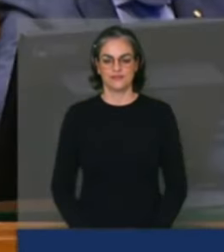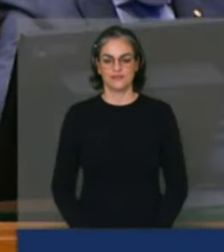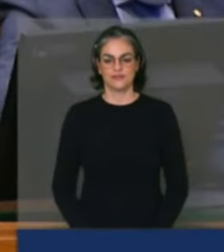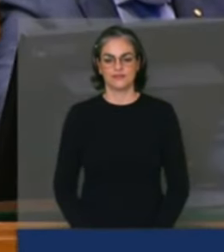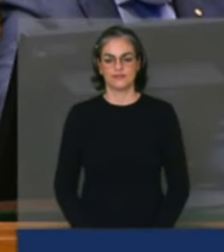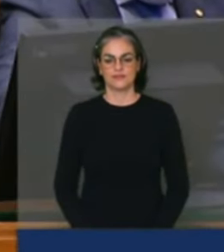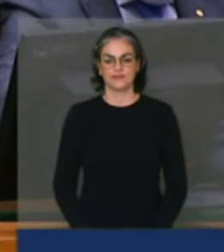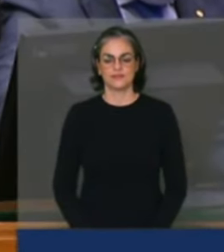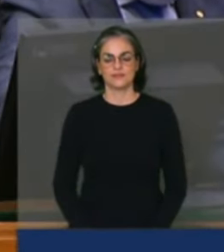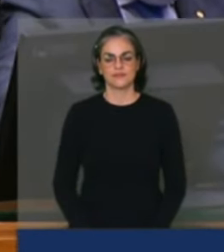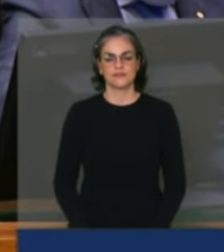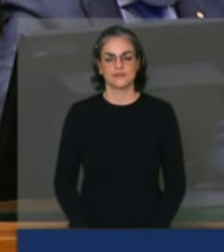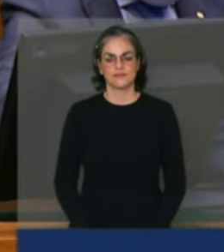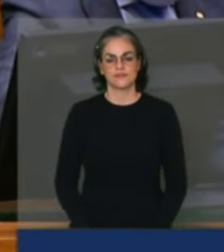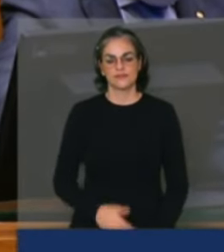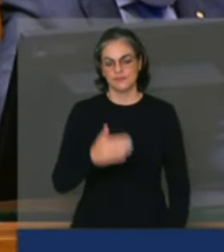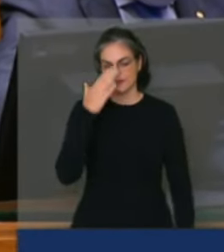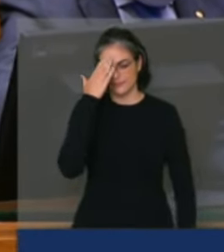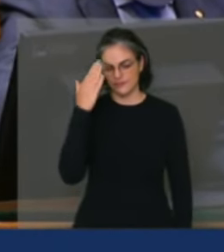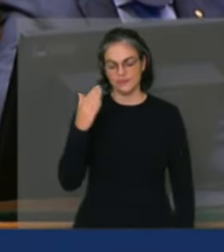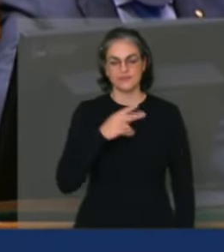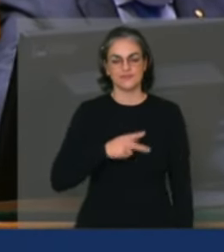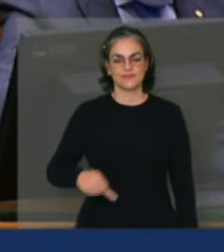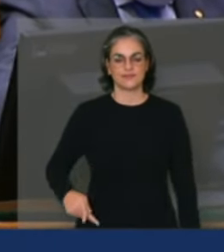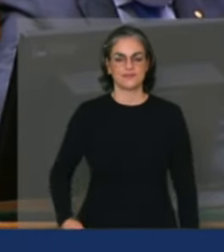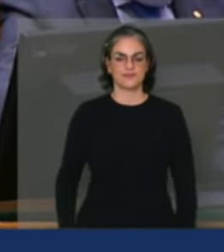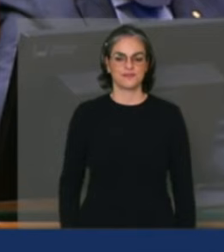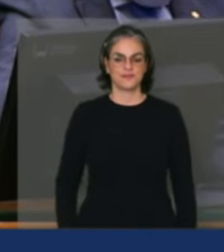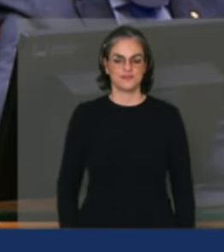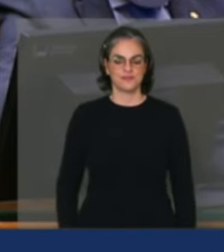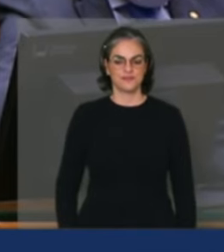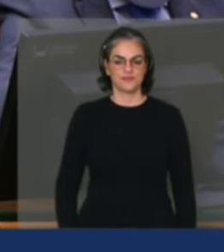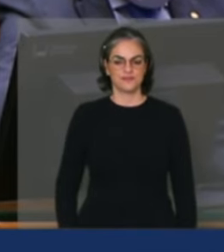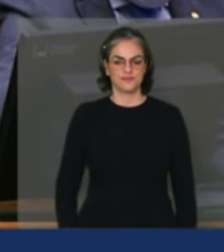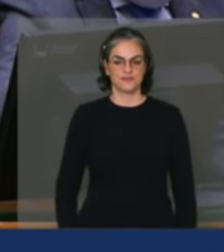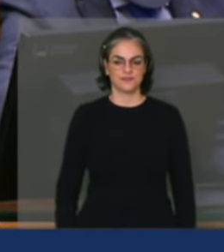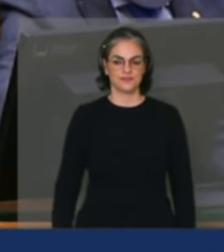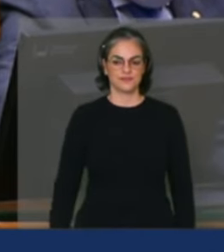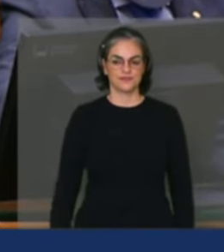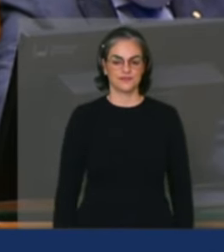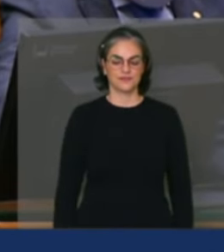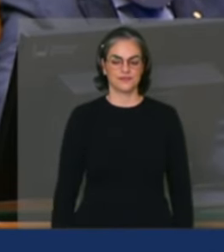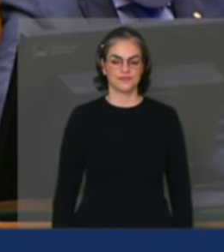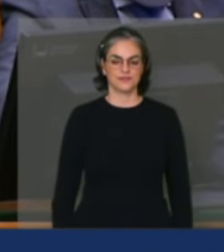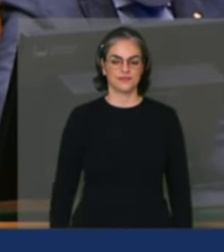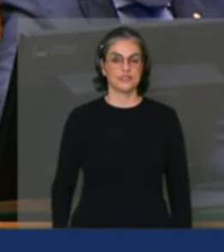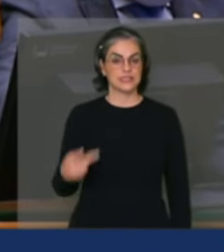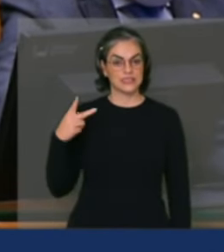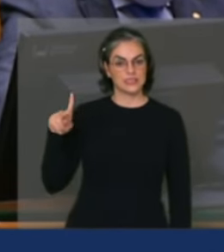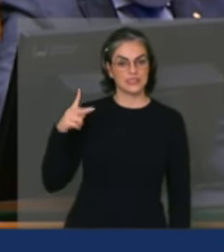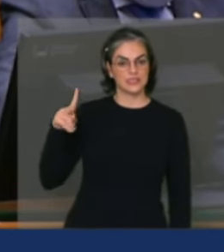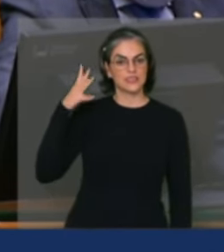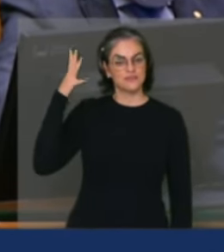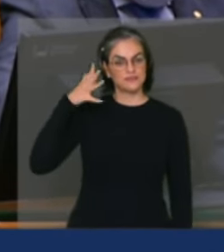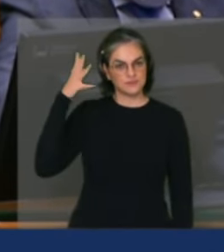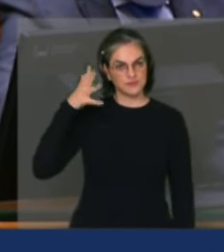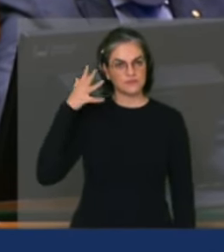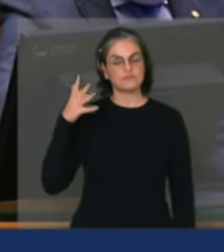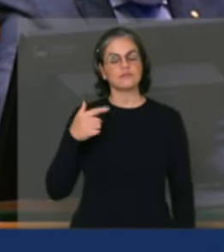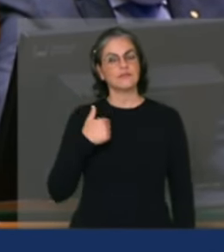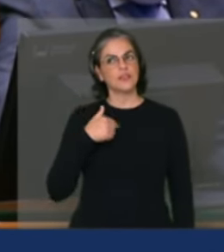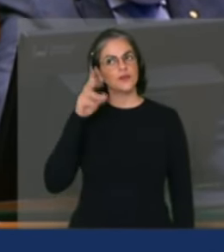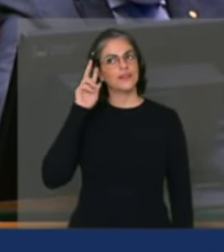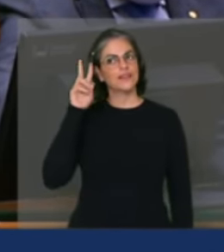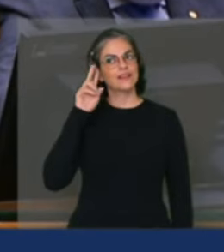Obrigado, presidente. confesso que no teu discurso aí lembrei da minha